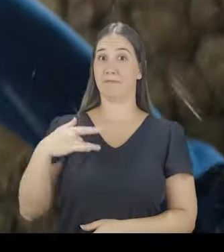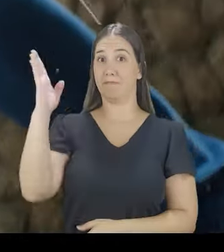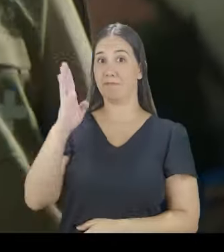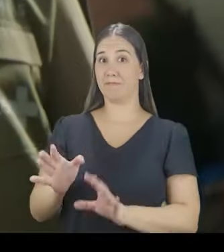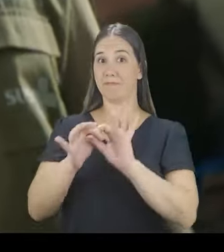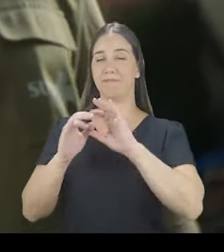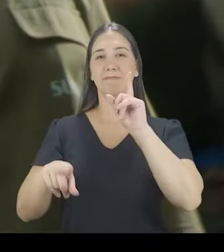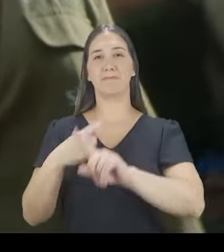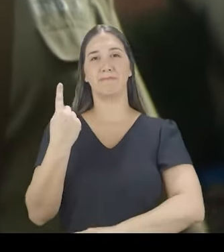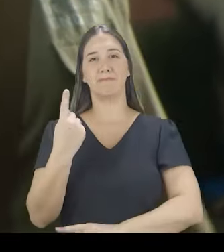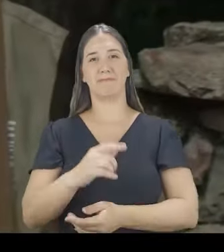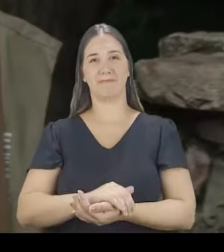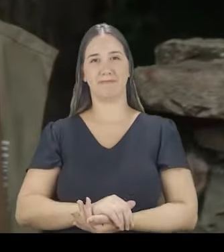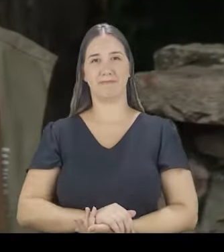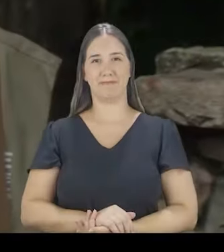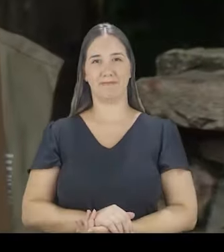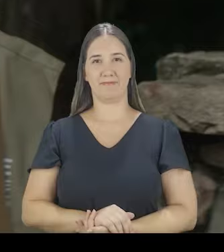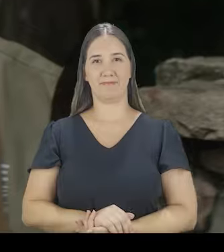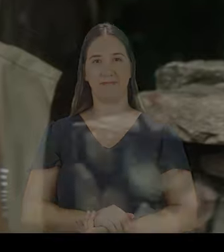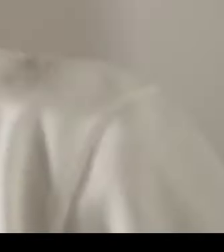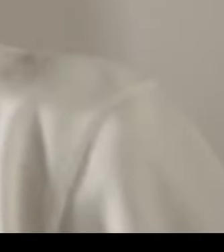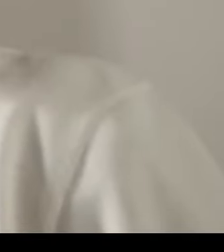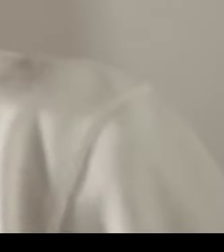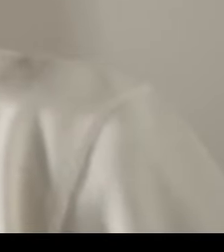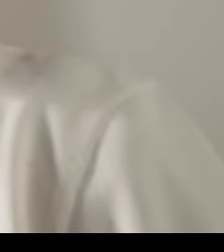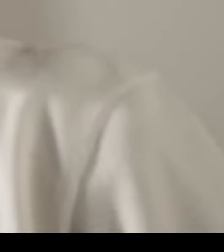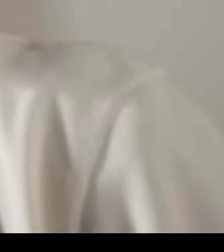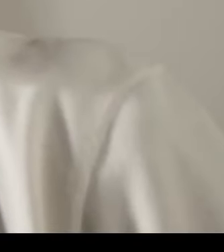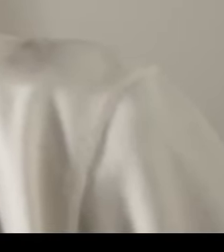Ministério da Saúde. Brasil. União e Reconstrução.